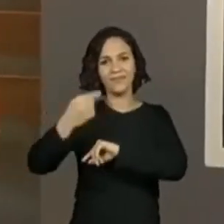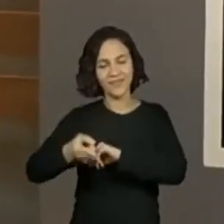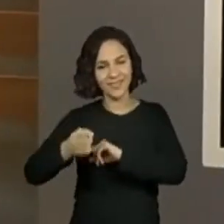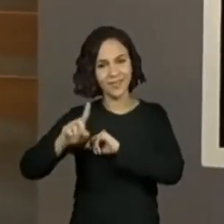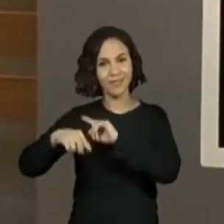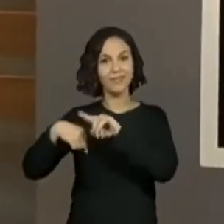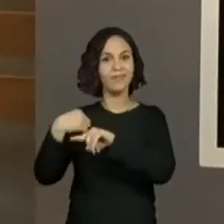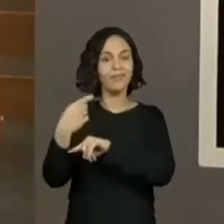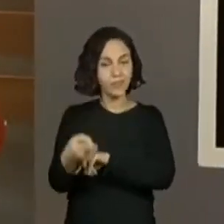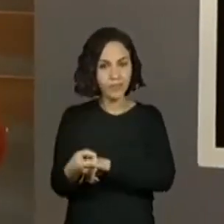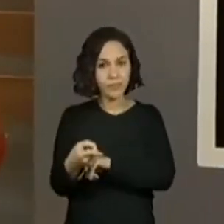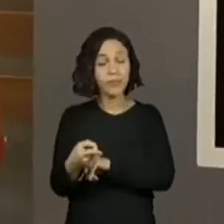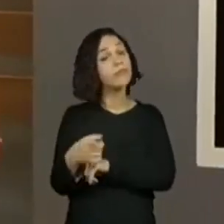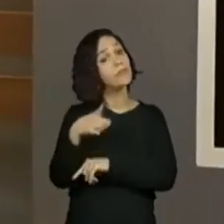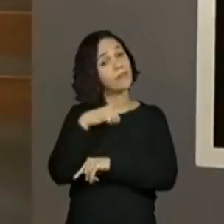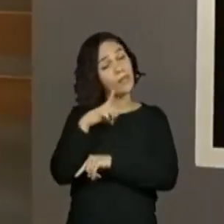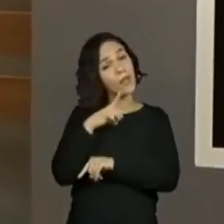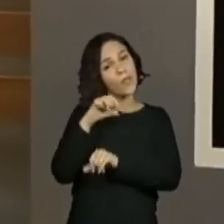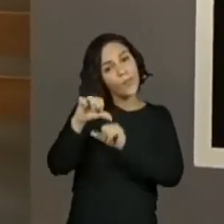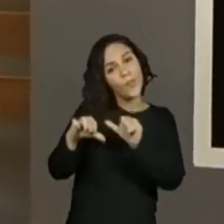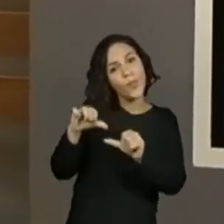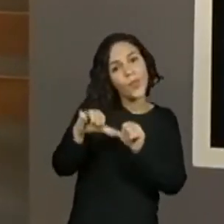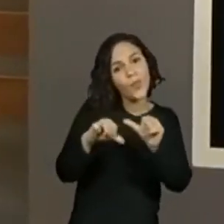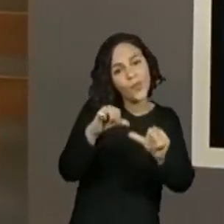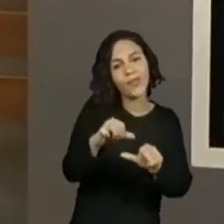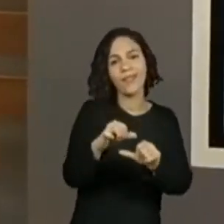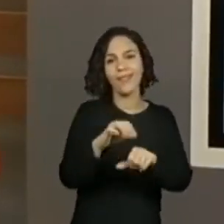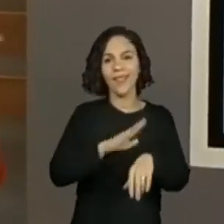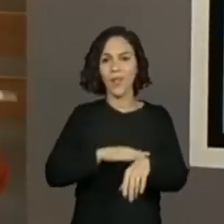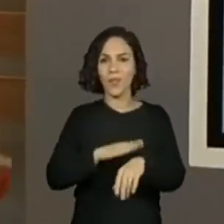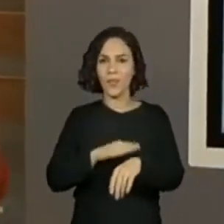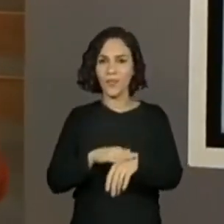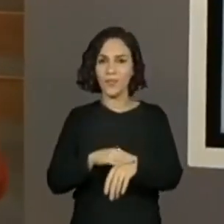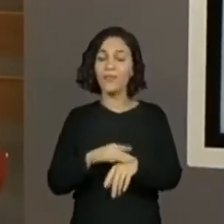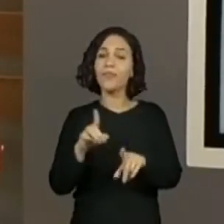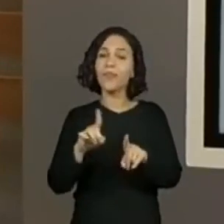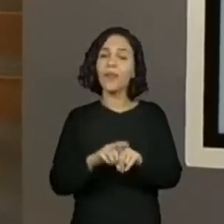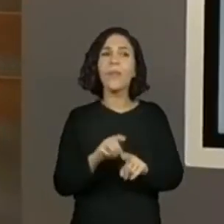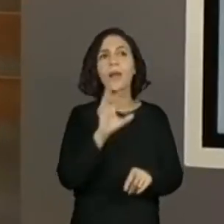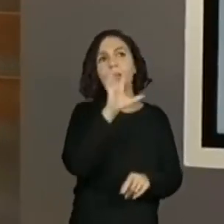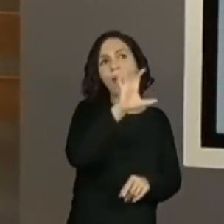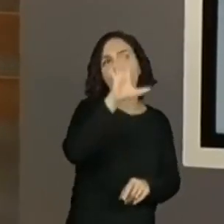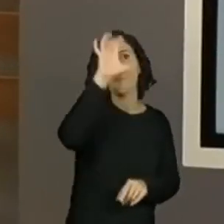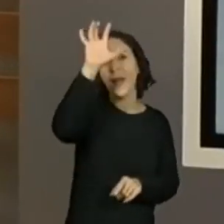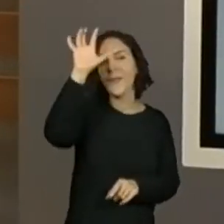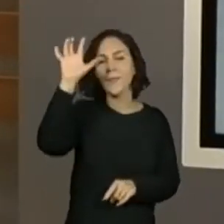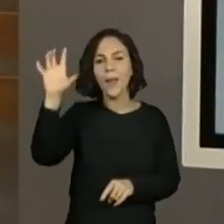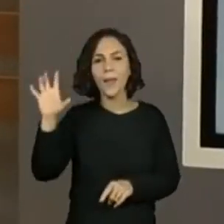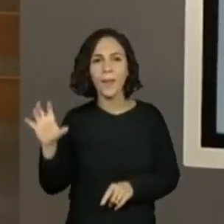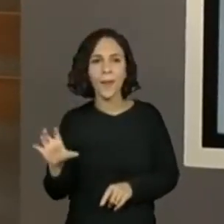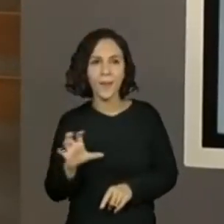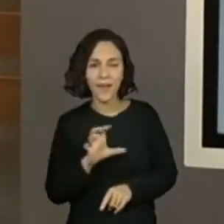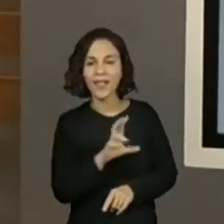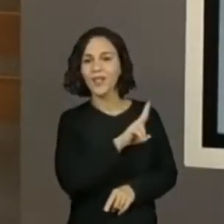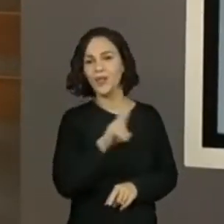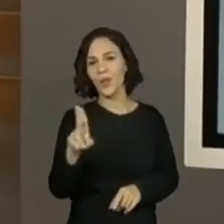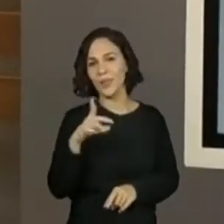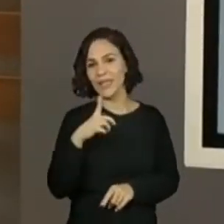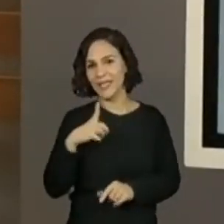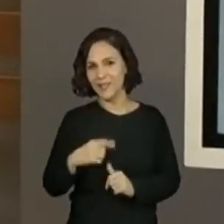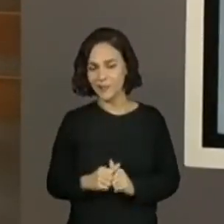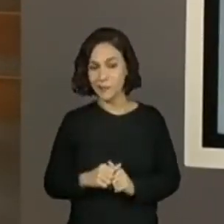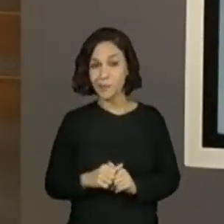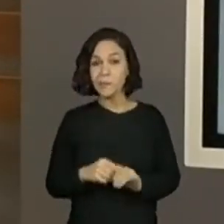vão sofrendo alterações com o passar do tempo. Em cada região tem um nome. Vocês acham que